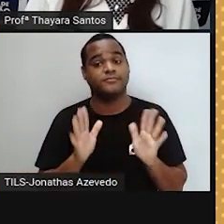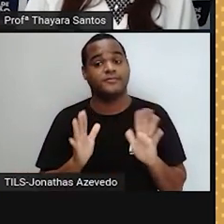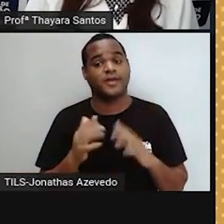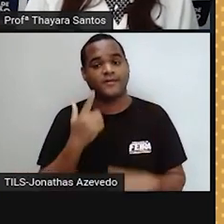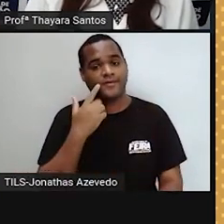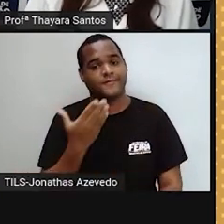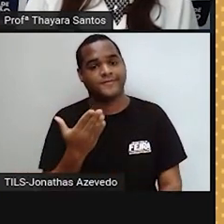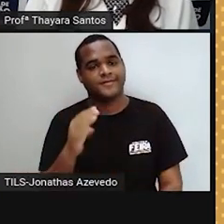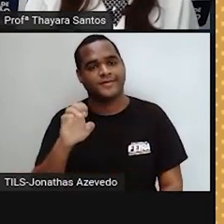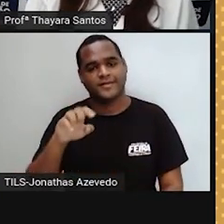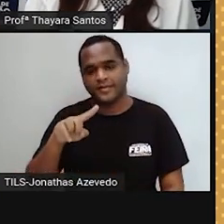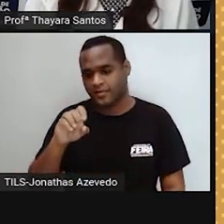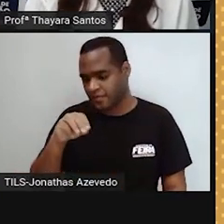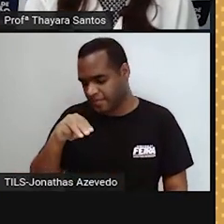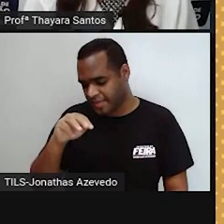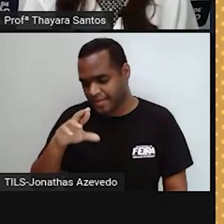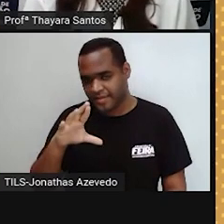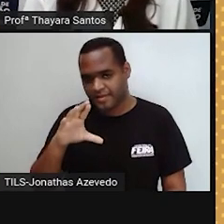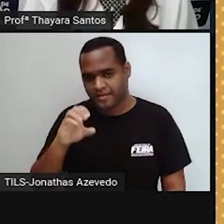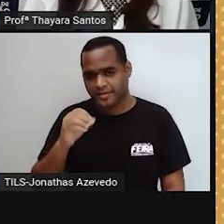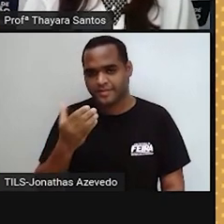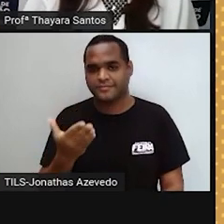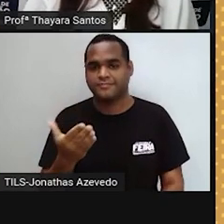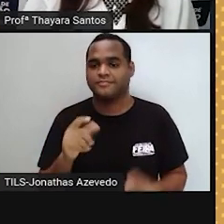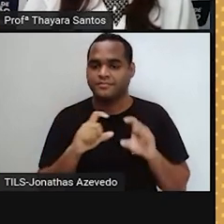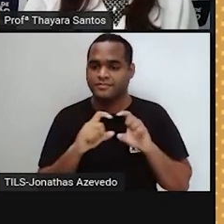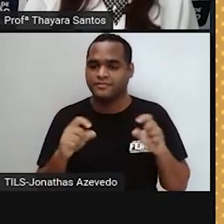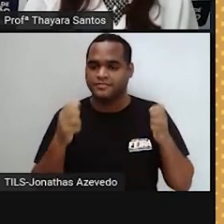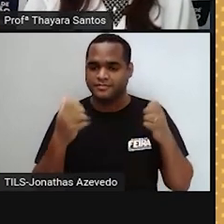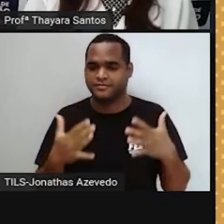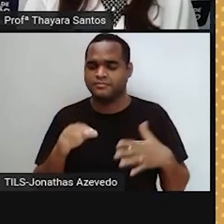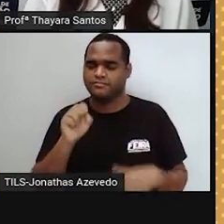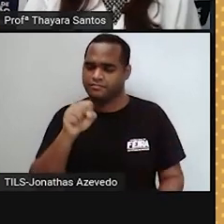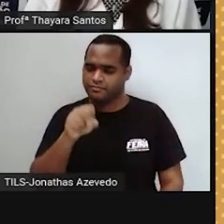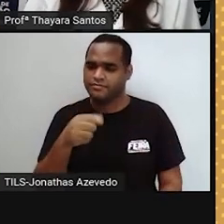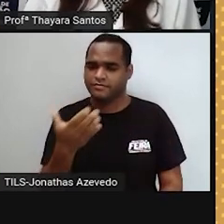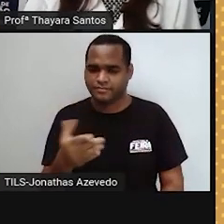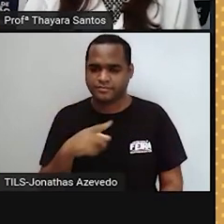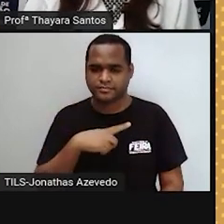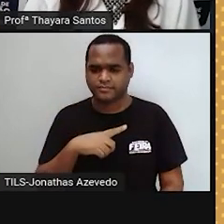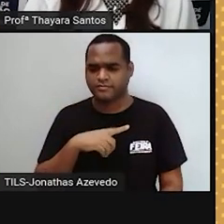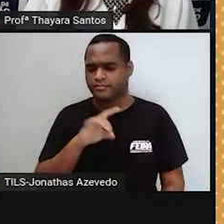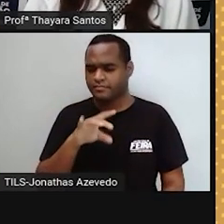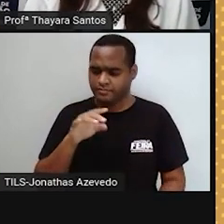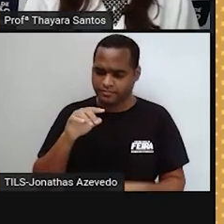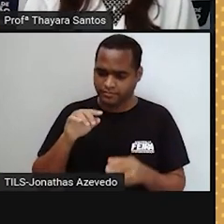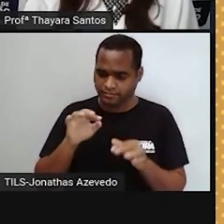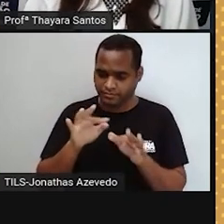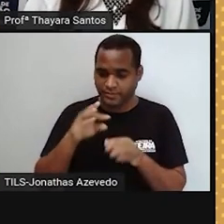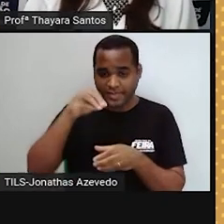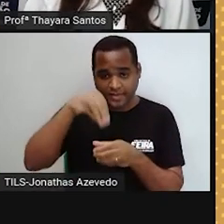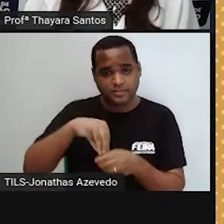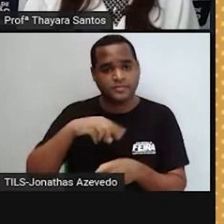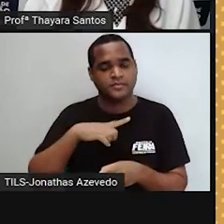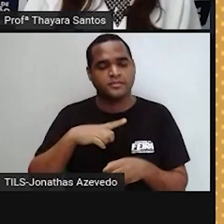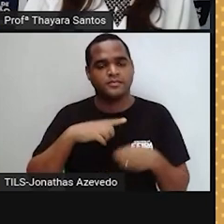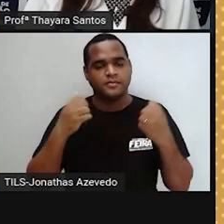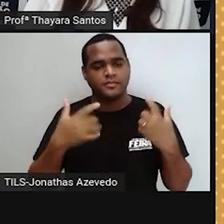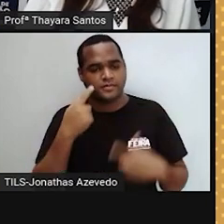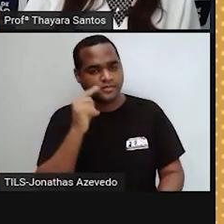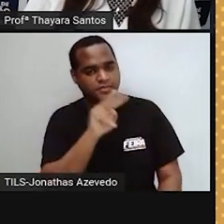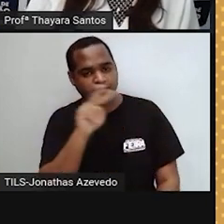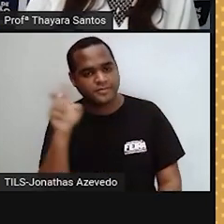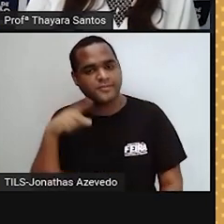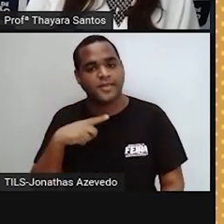está vendo aí que a resposta certa é o endométrio, né? Então, é sim o endométrio, a camada mais interna do útero. A gente viu que o